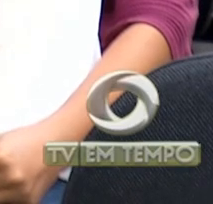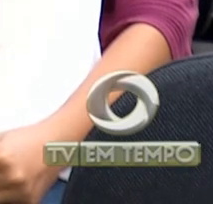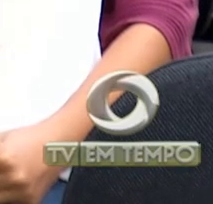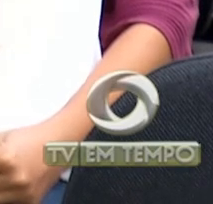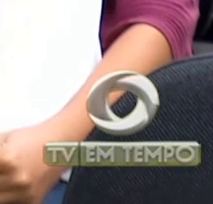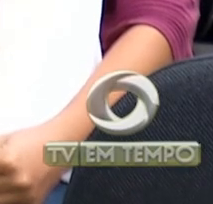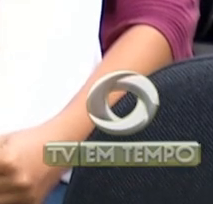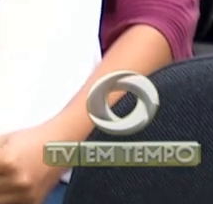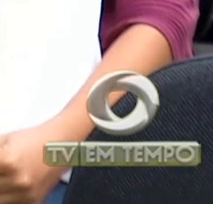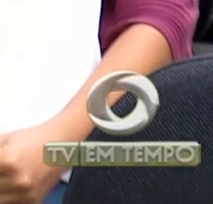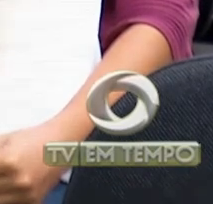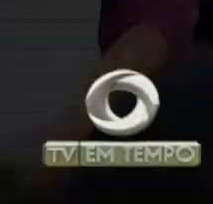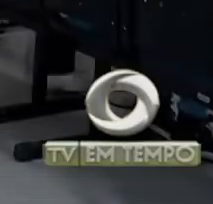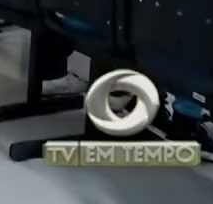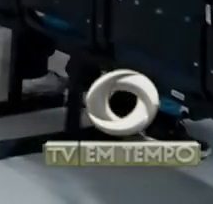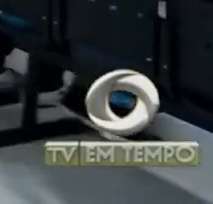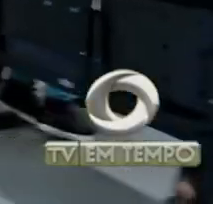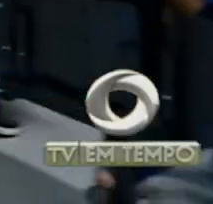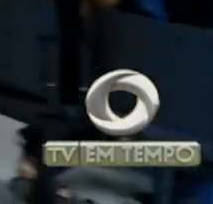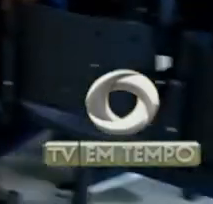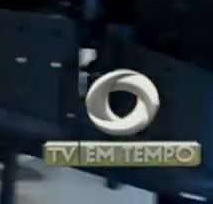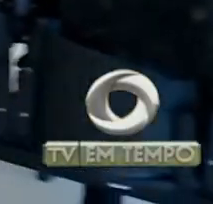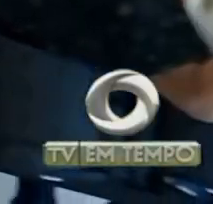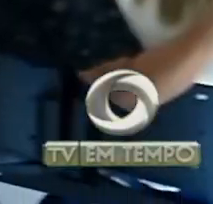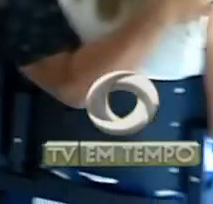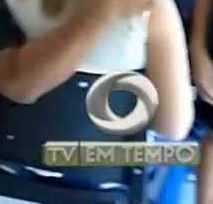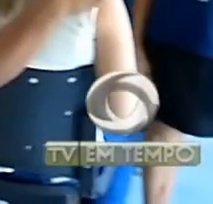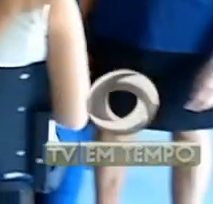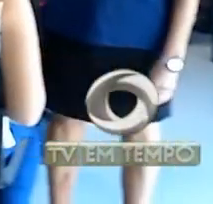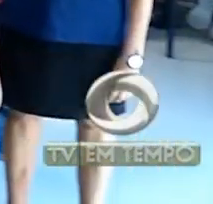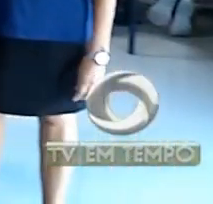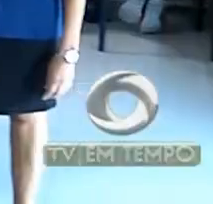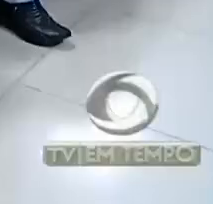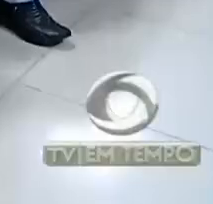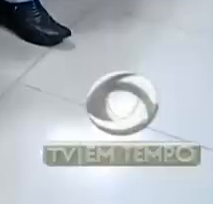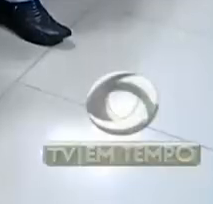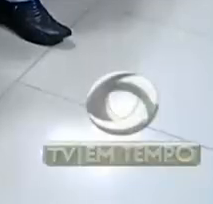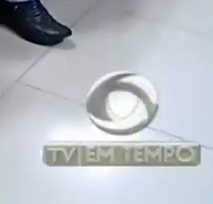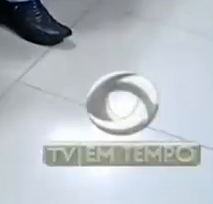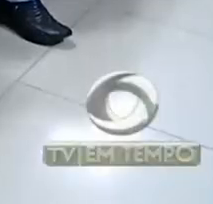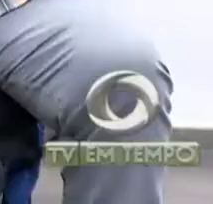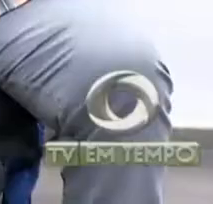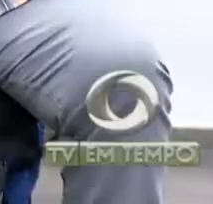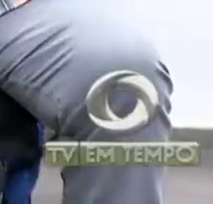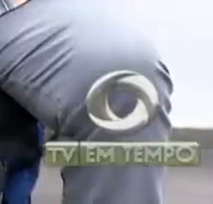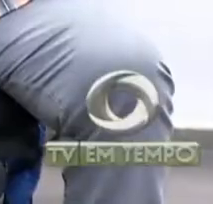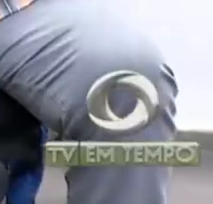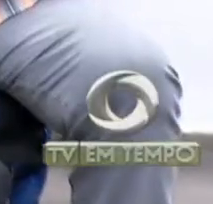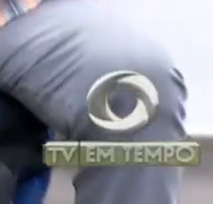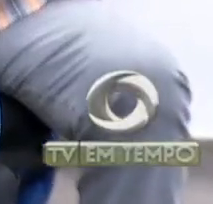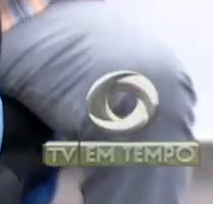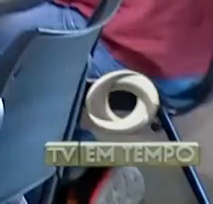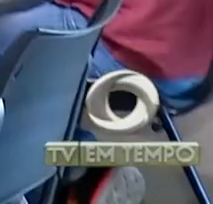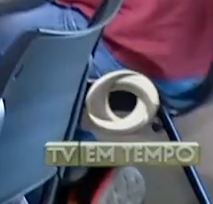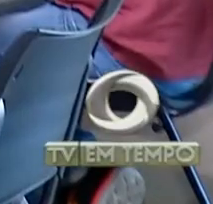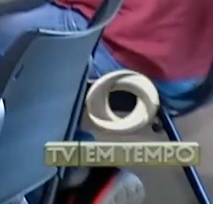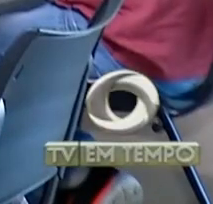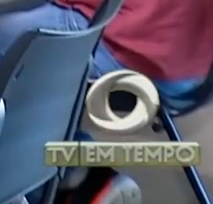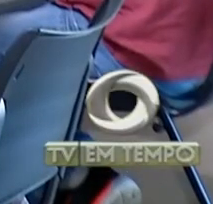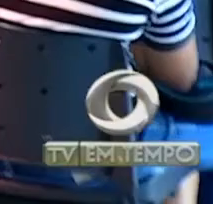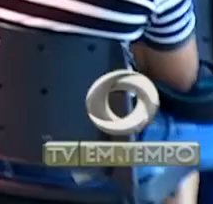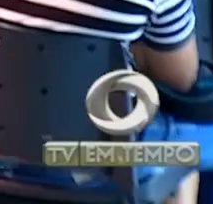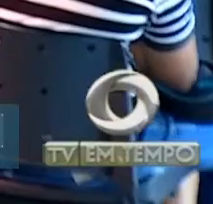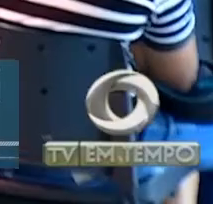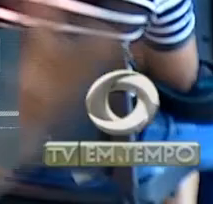difícil assim para aceitar. E o número de vagas disponíveis é inferior à demanda. A demanda está ficando cada vez